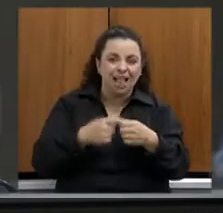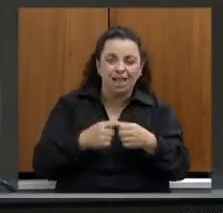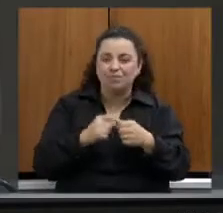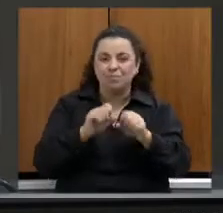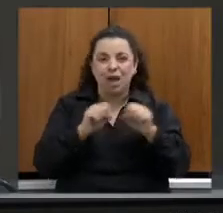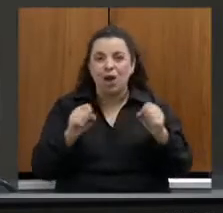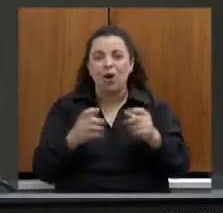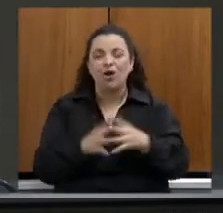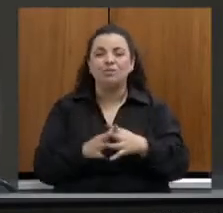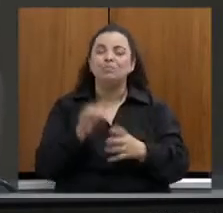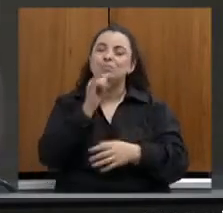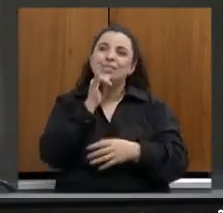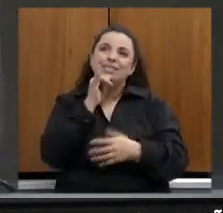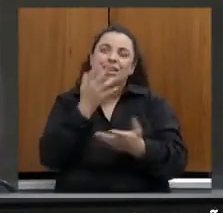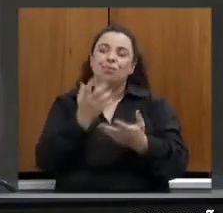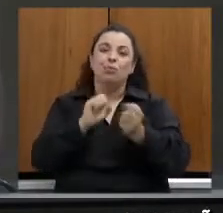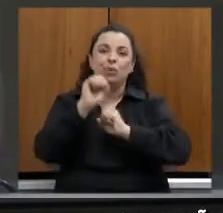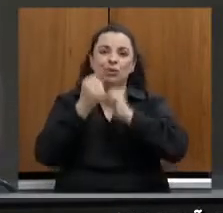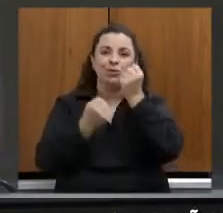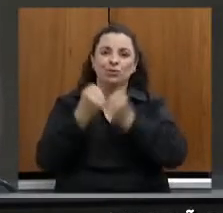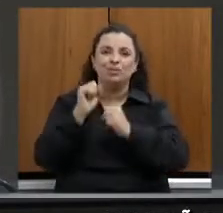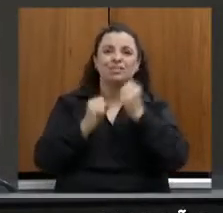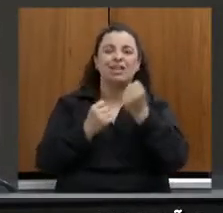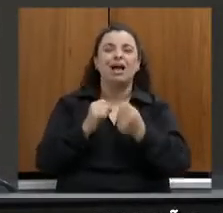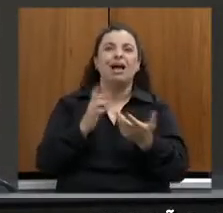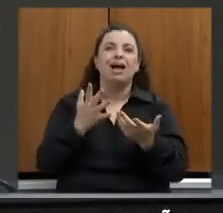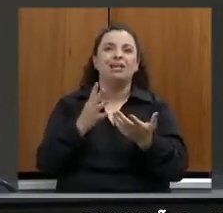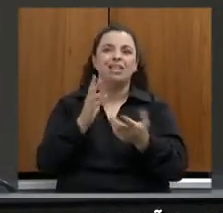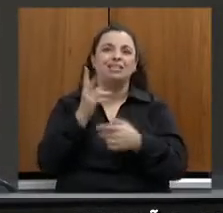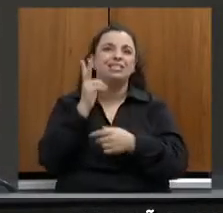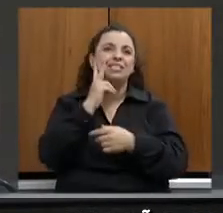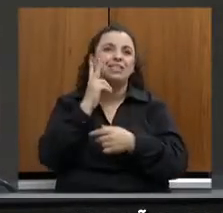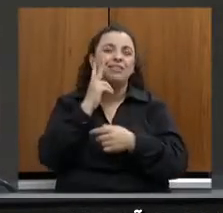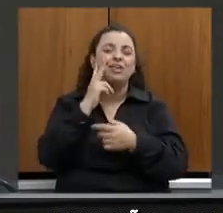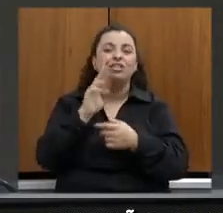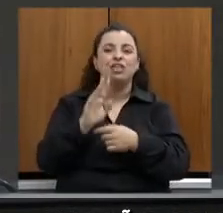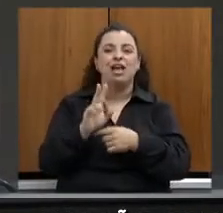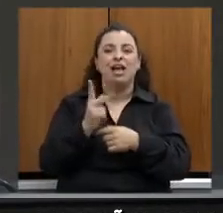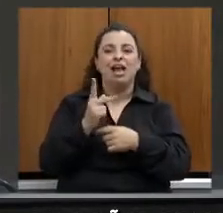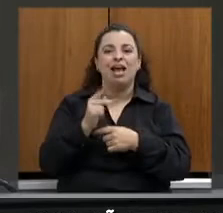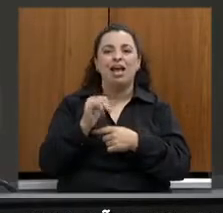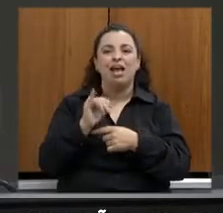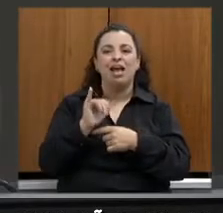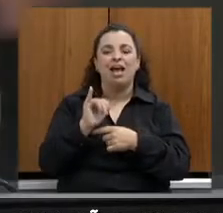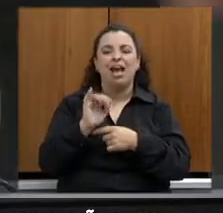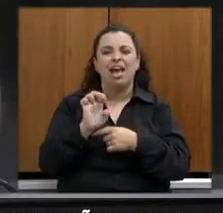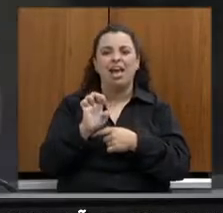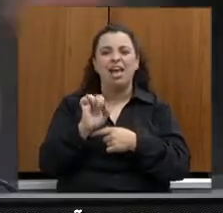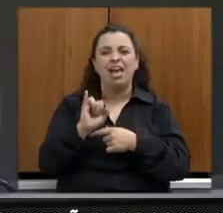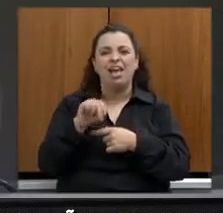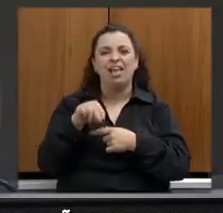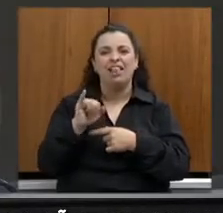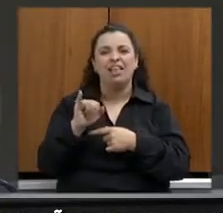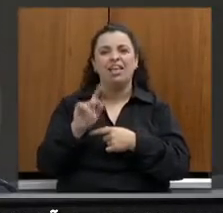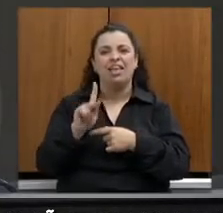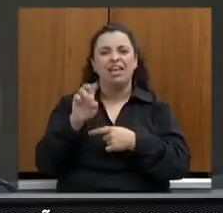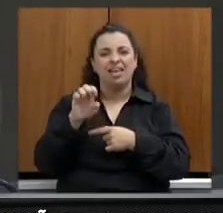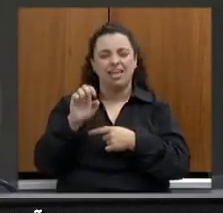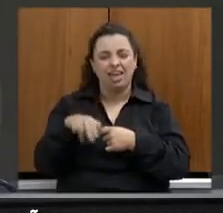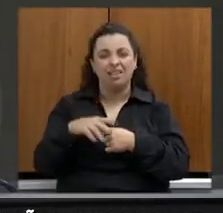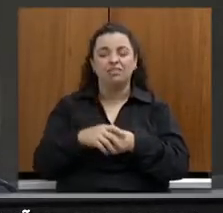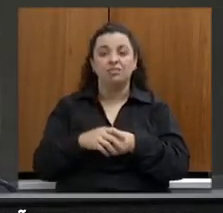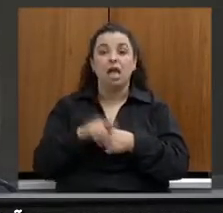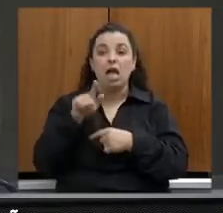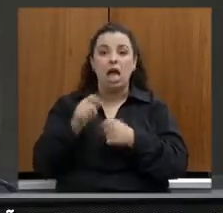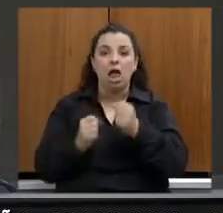imaginar a Heineken que anunciou a sua instalação no município de Passos. Haverá uma geração expressiva de empregos naquele município, naquela